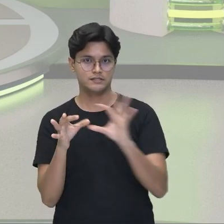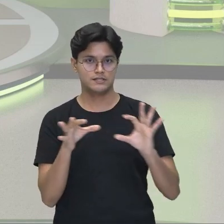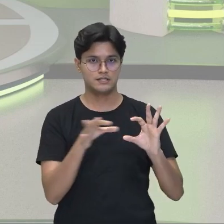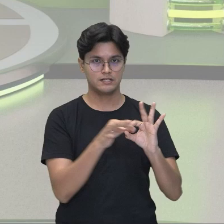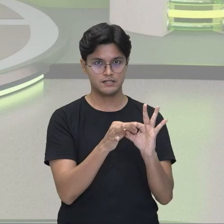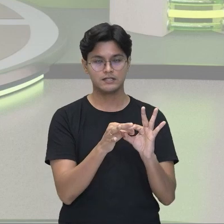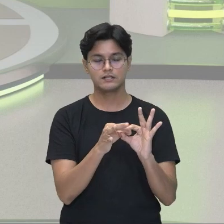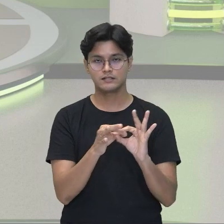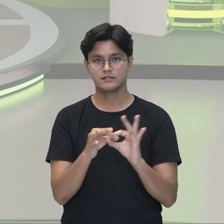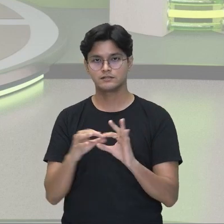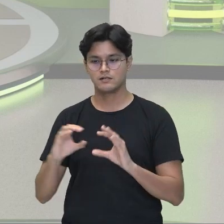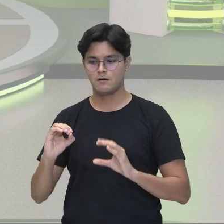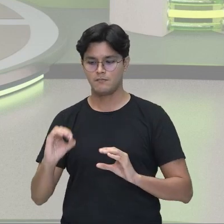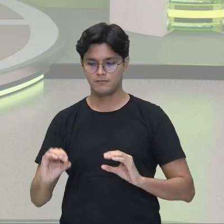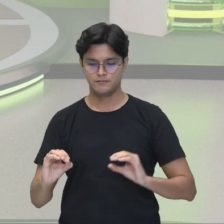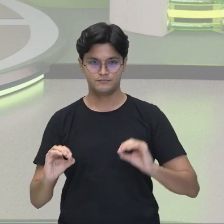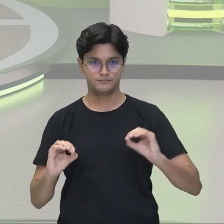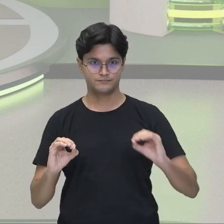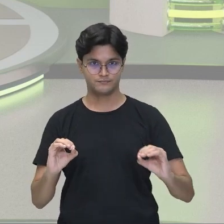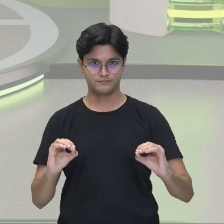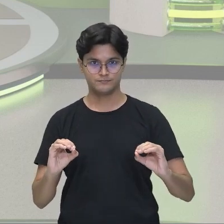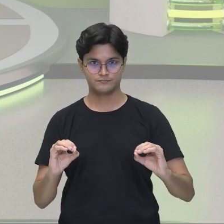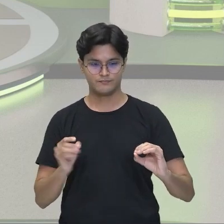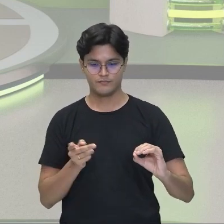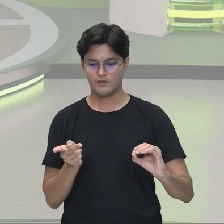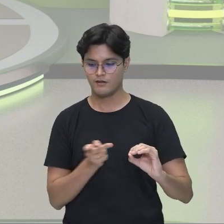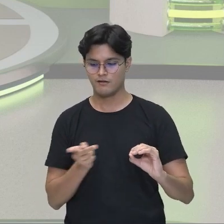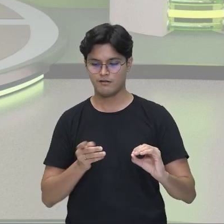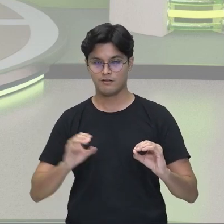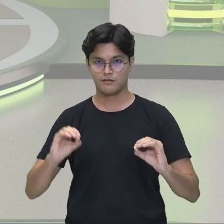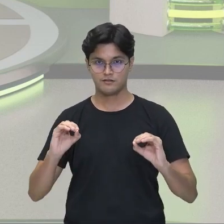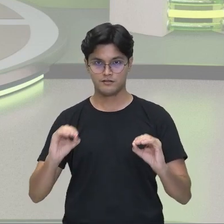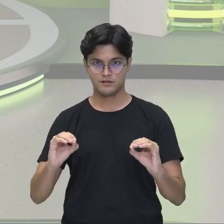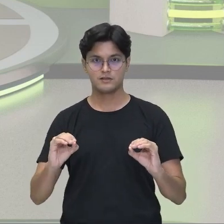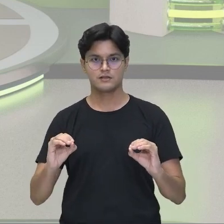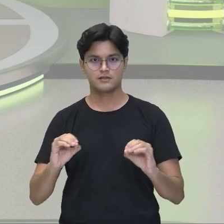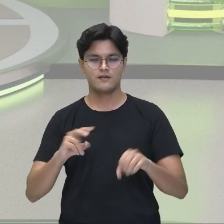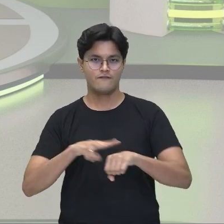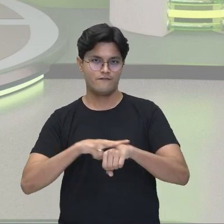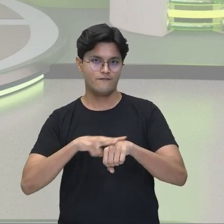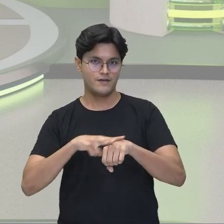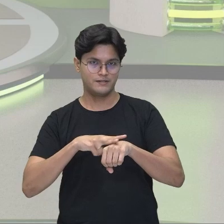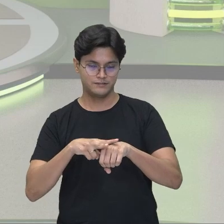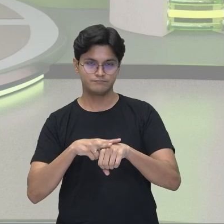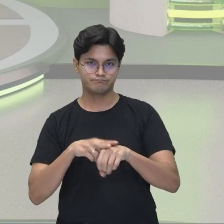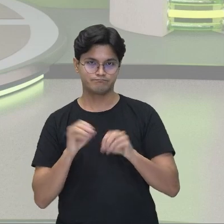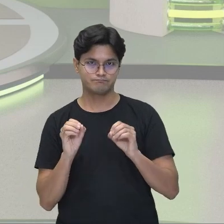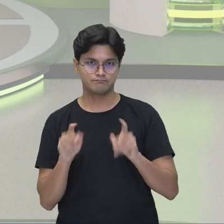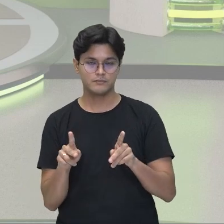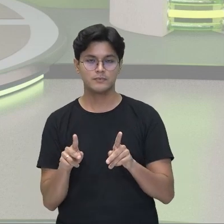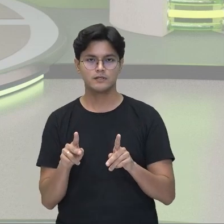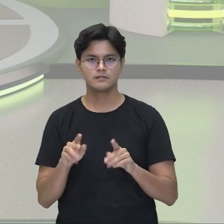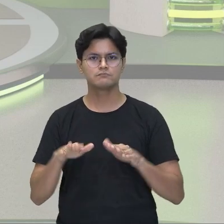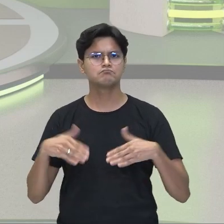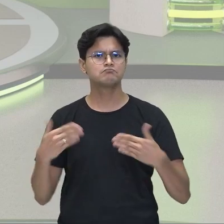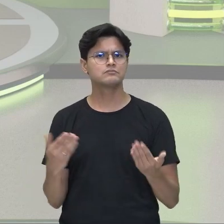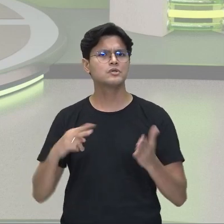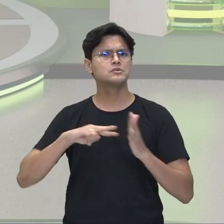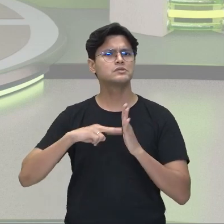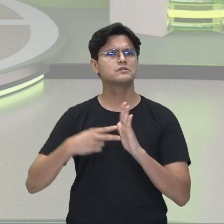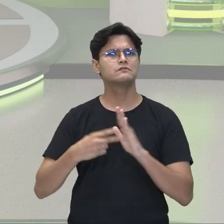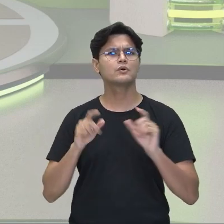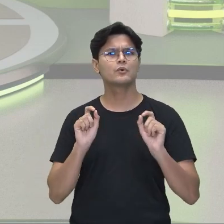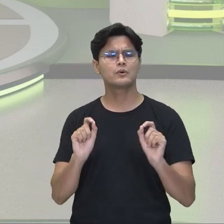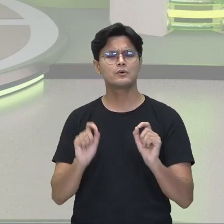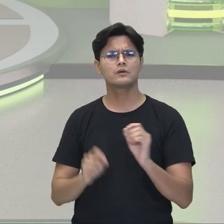Estão do mesmo lado. São esses daqui, ó. Essas bolinhas verdes, né? Então, o que significa isso,